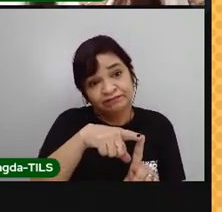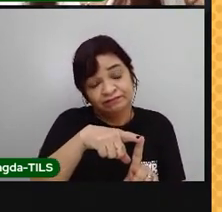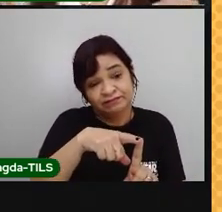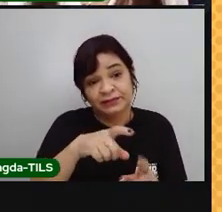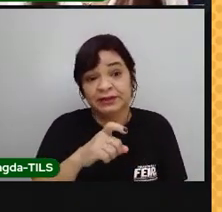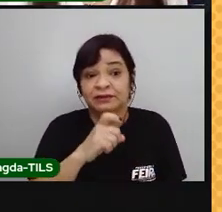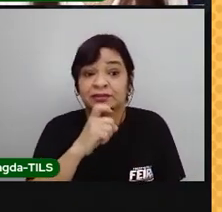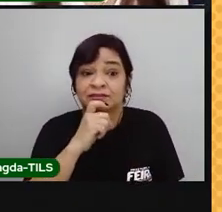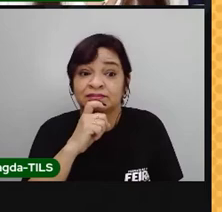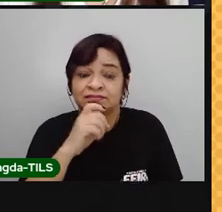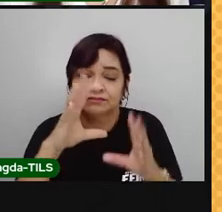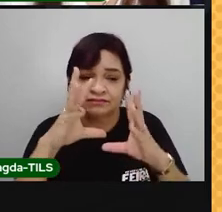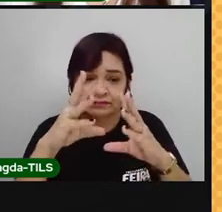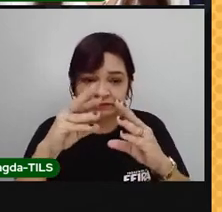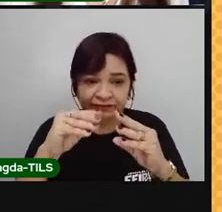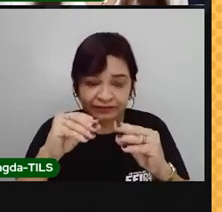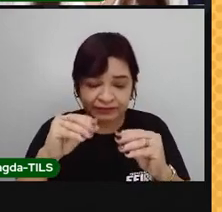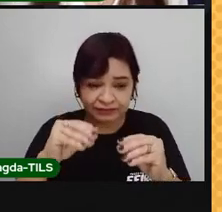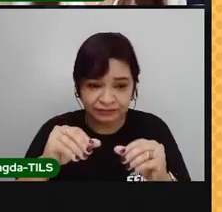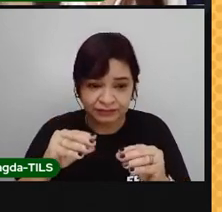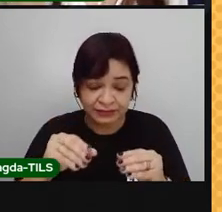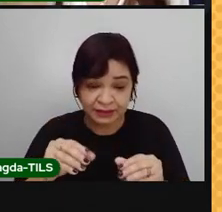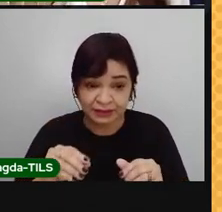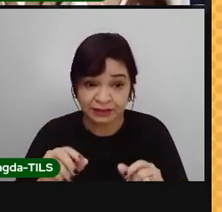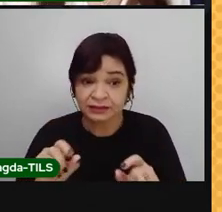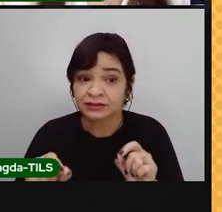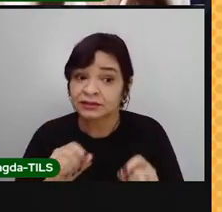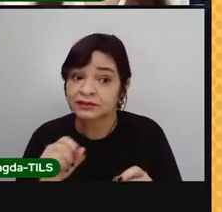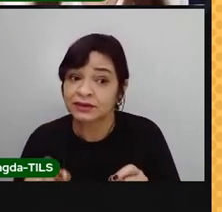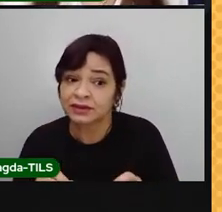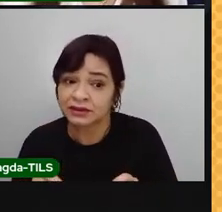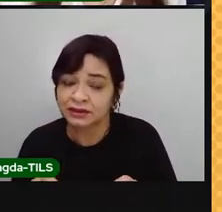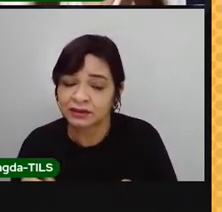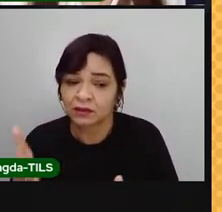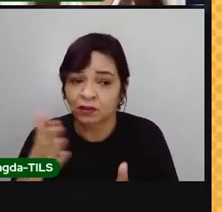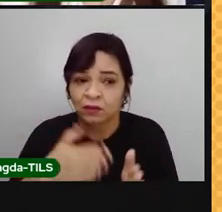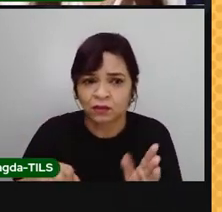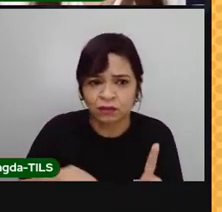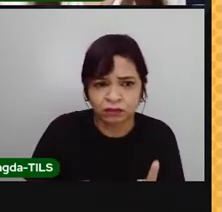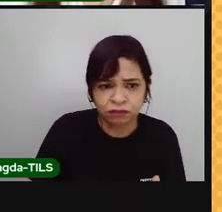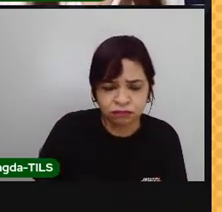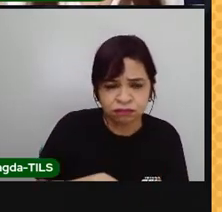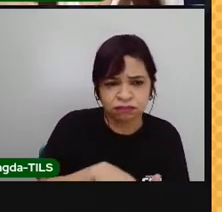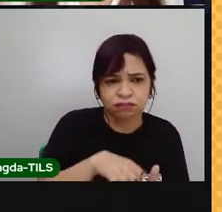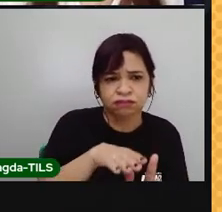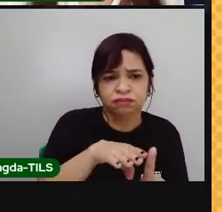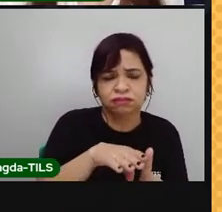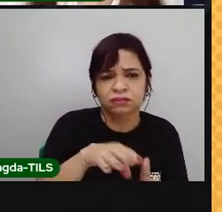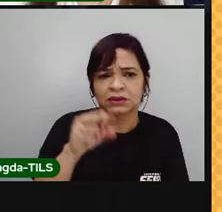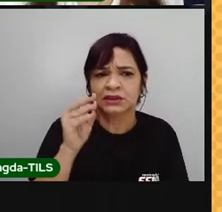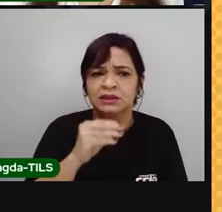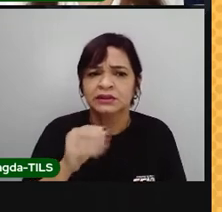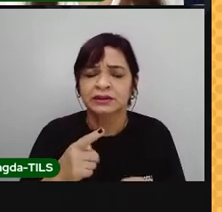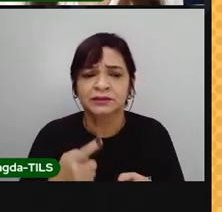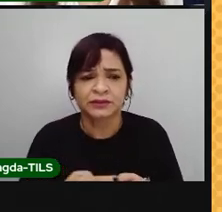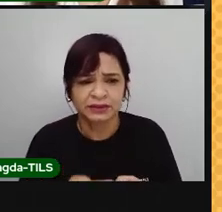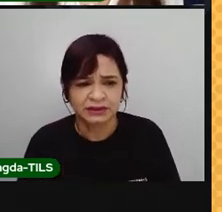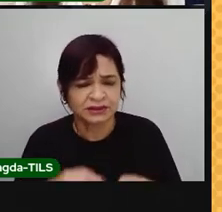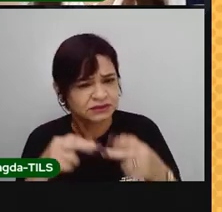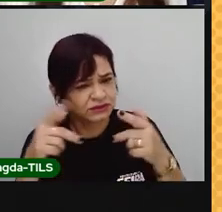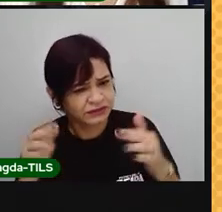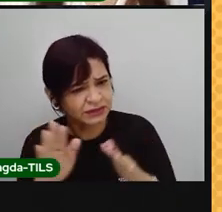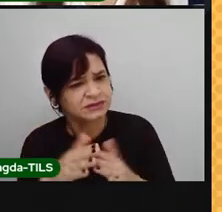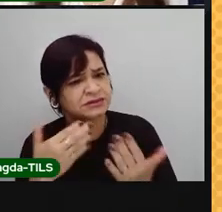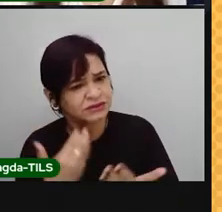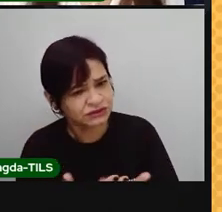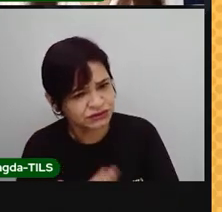estão derretendo, o nível do mar está subindo. E o que isso pode trazer de previsto para a gente? Já tem vários estudos que indicam